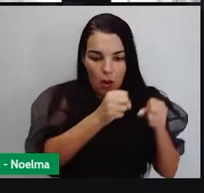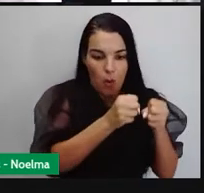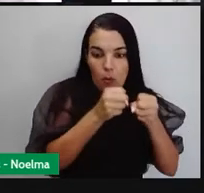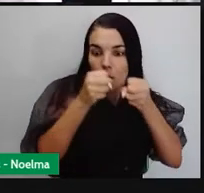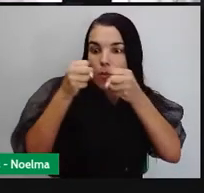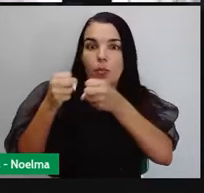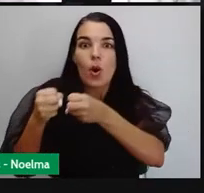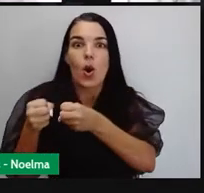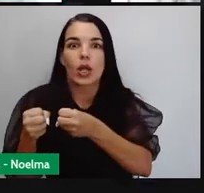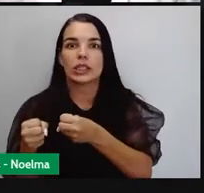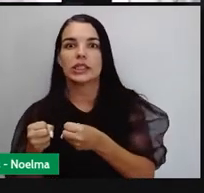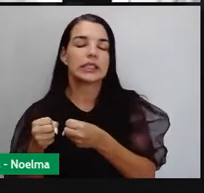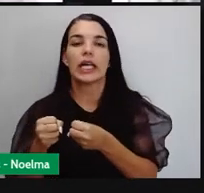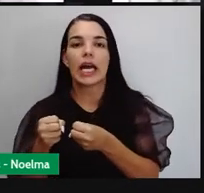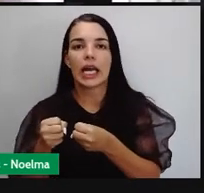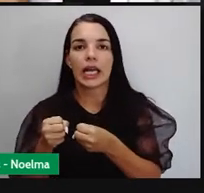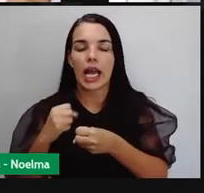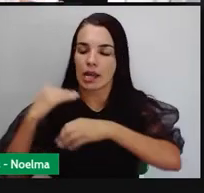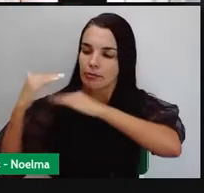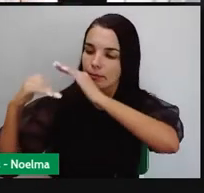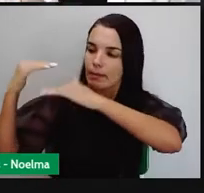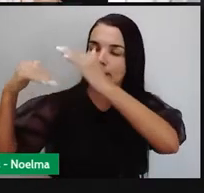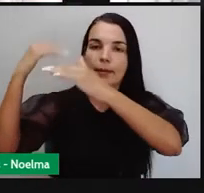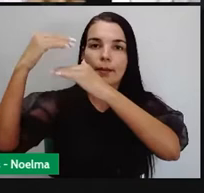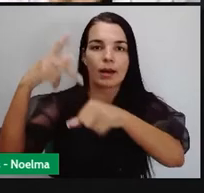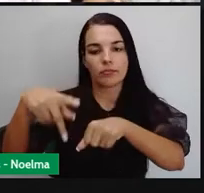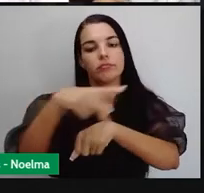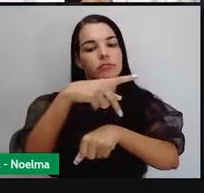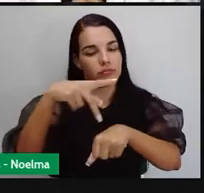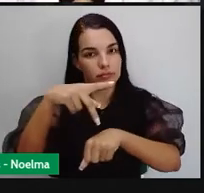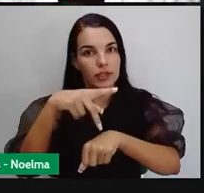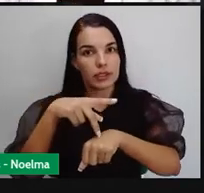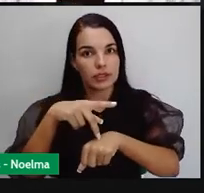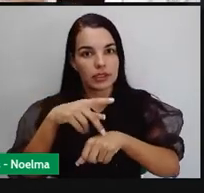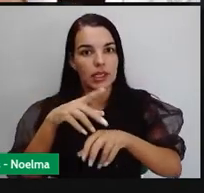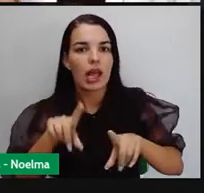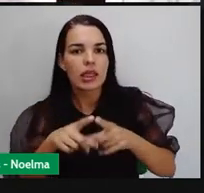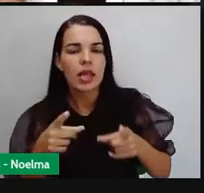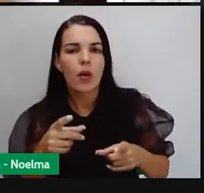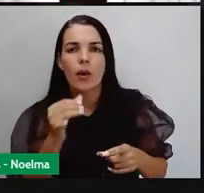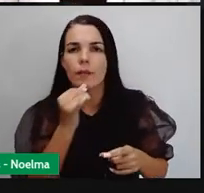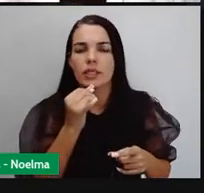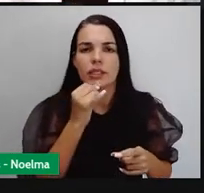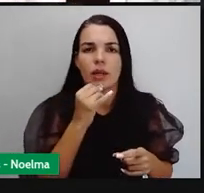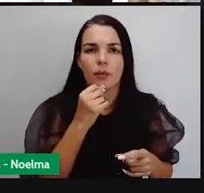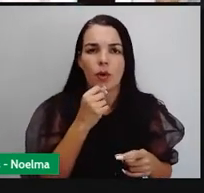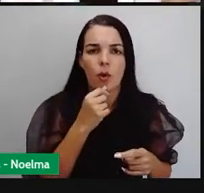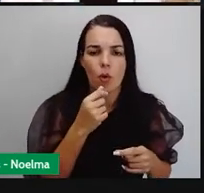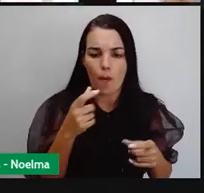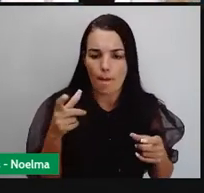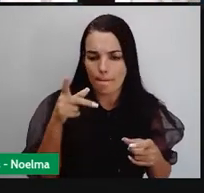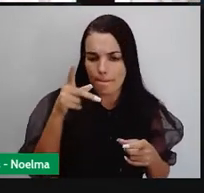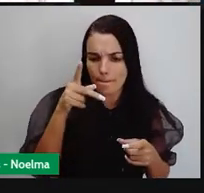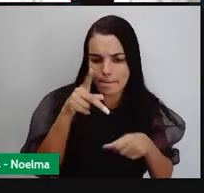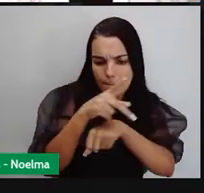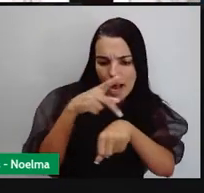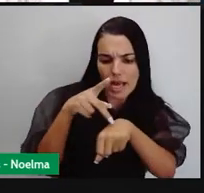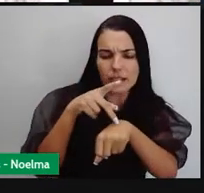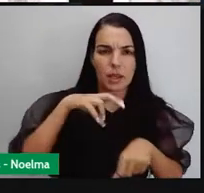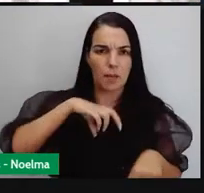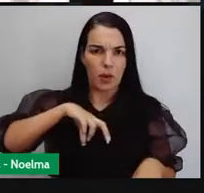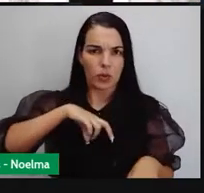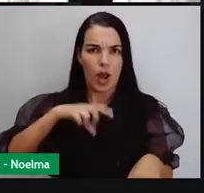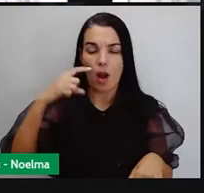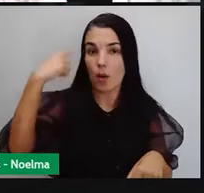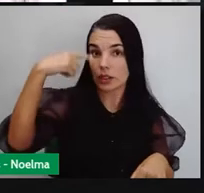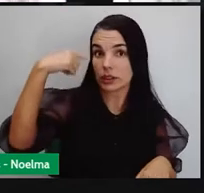forma progredir enquanto nação. E mesmo os países que não tinham ouro à disposição, como era o caso de Portugal e Espanha,